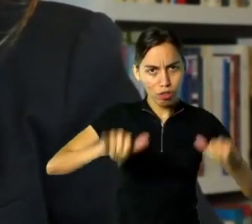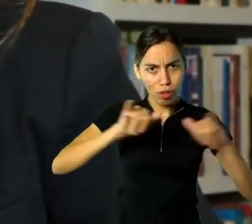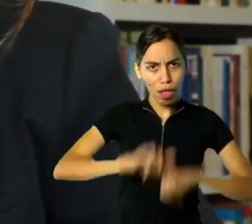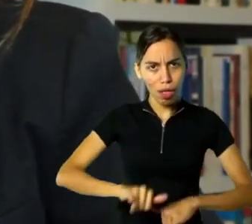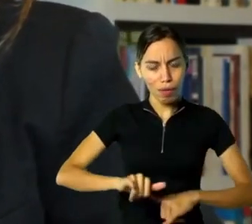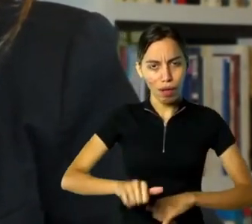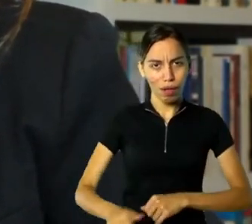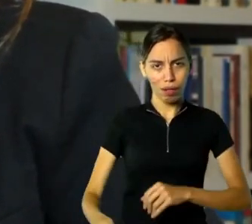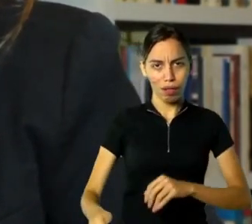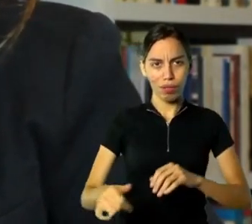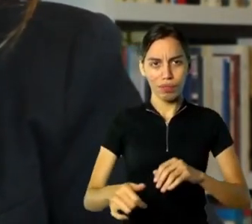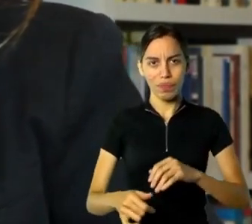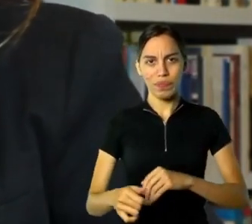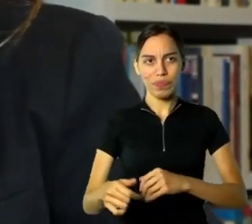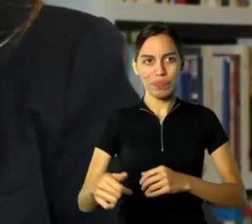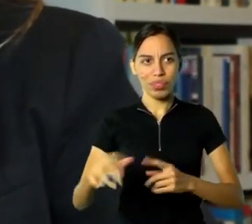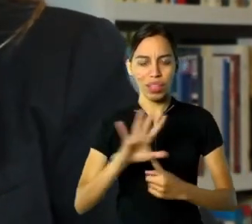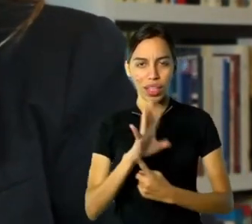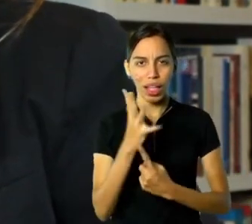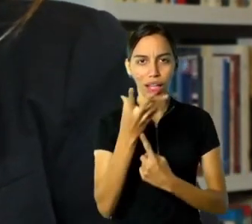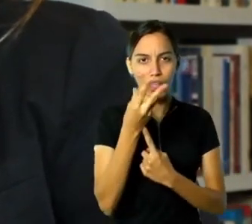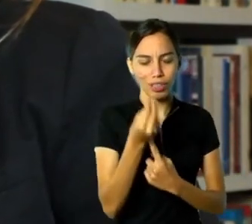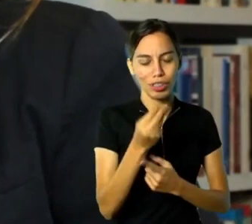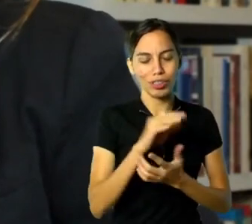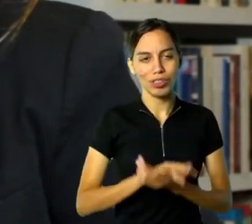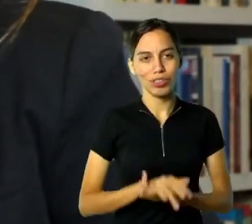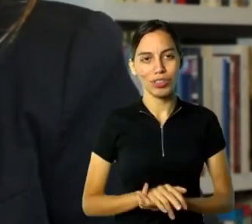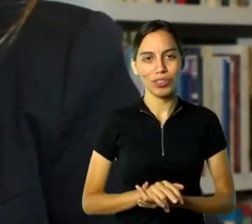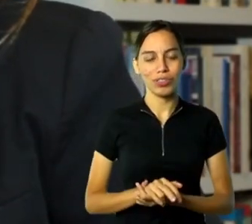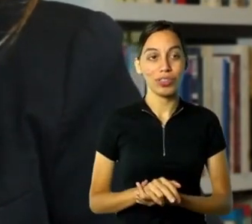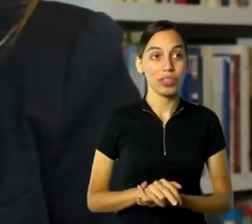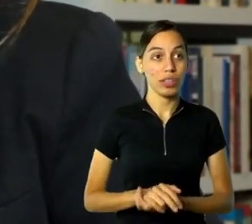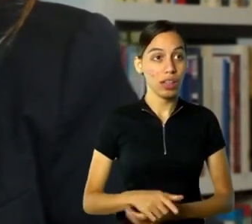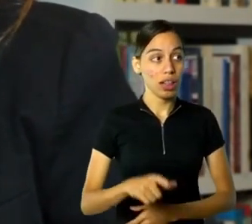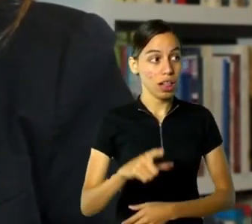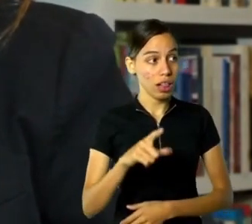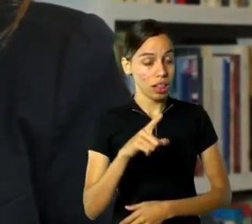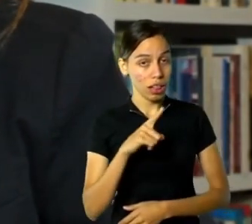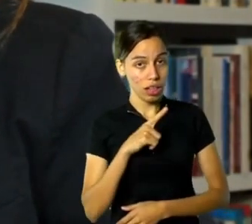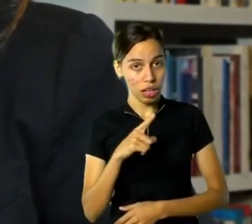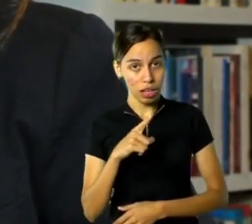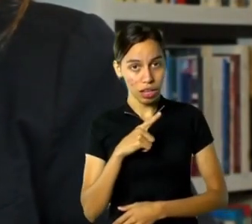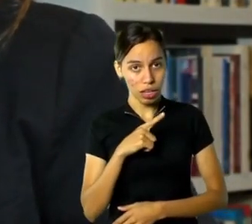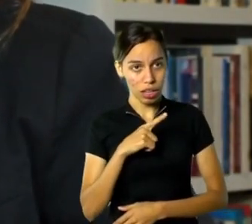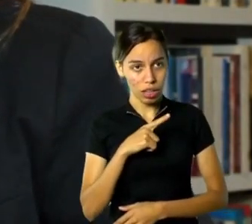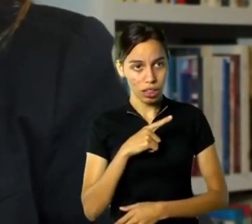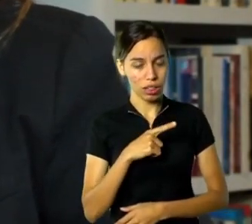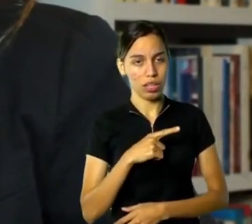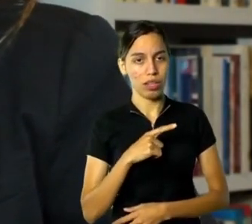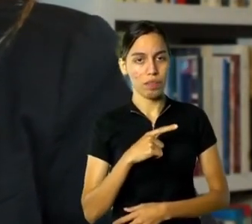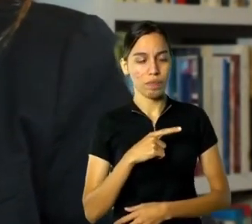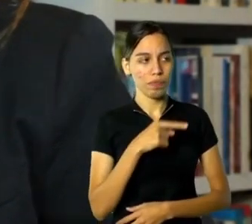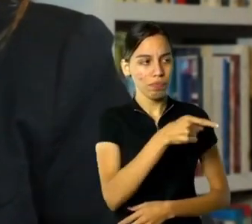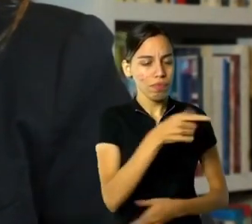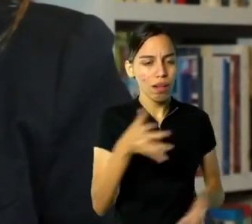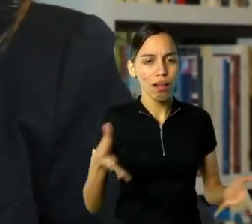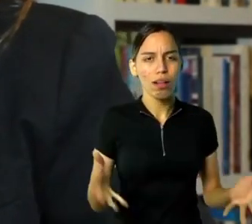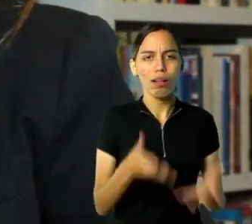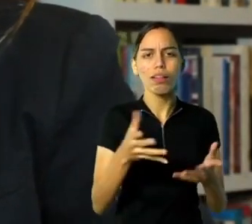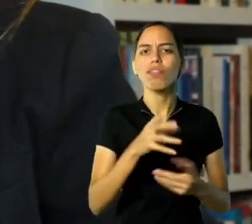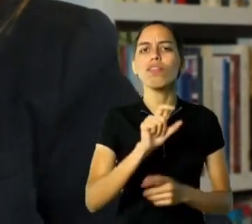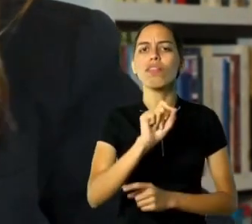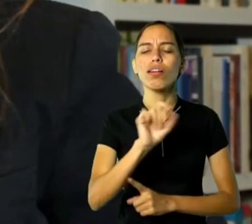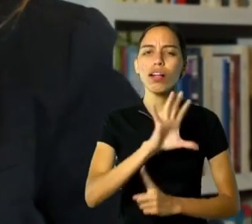Entre os principais temas de sua pesquisa atual, destacam-se a história das artes gráficas, da fotografia e da arte